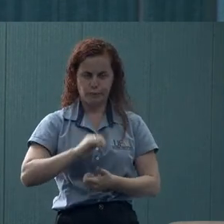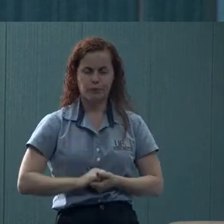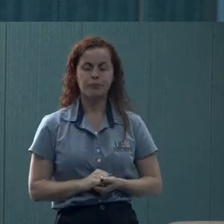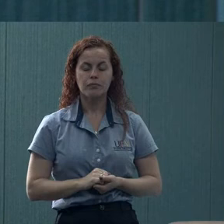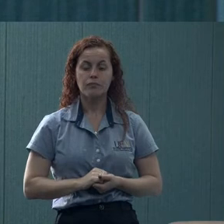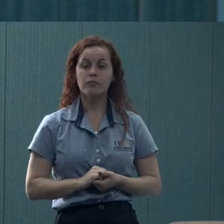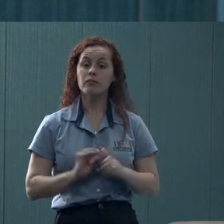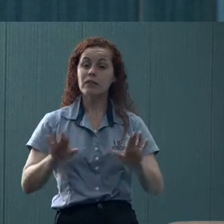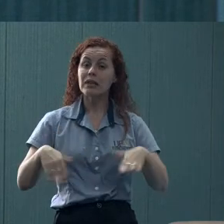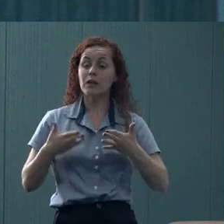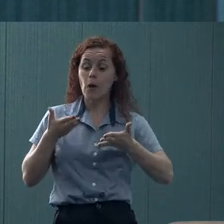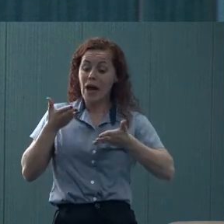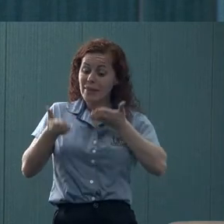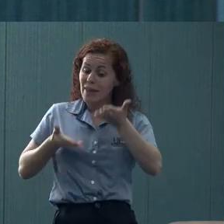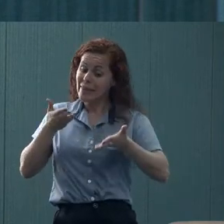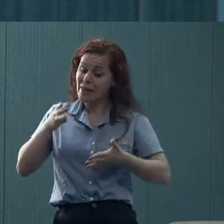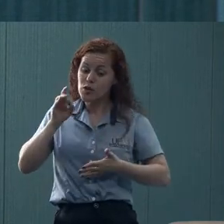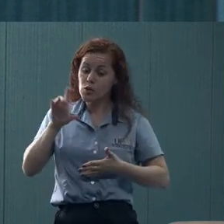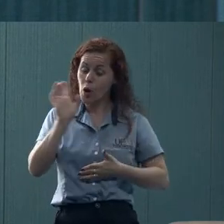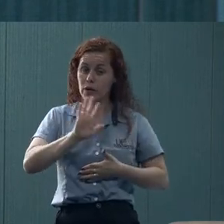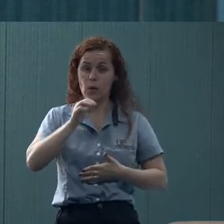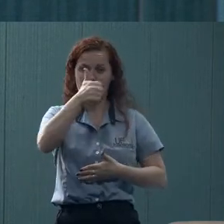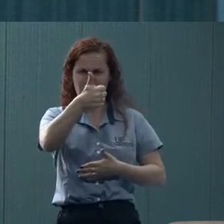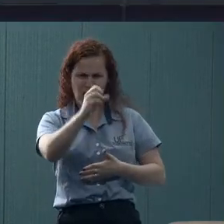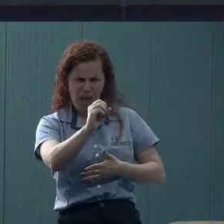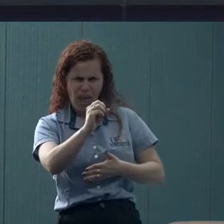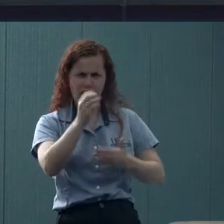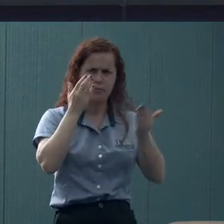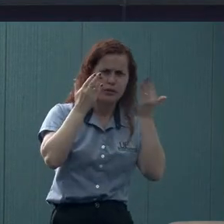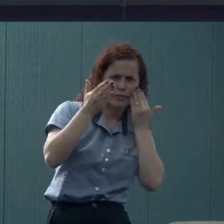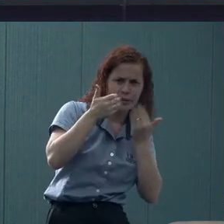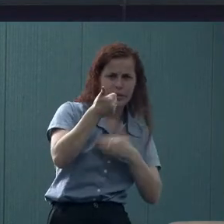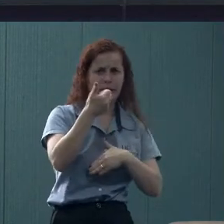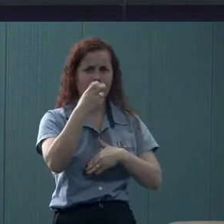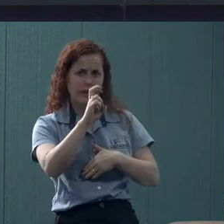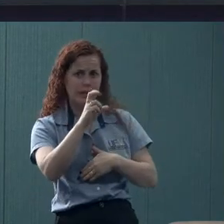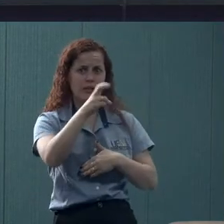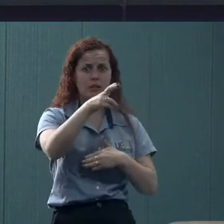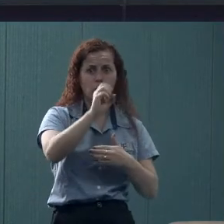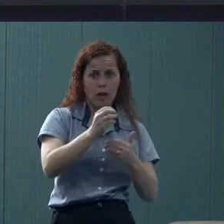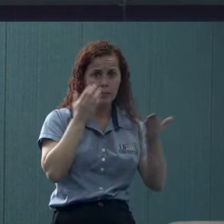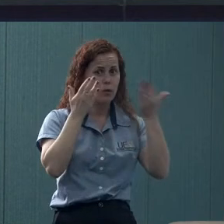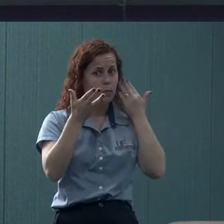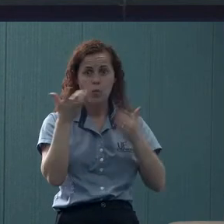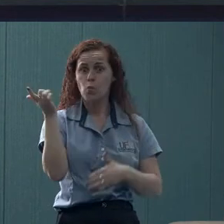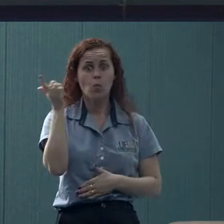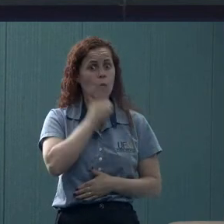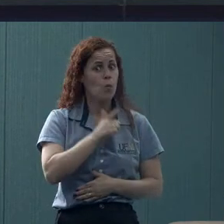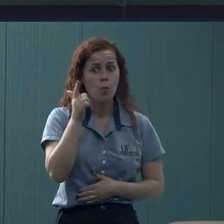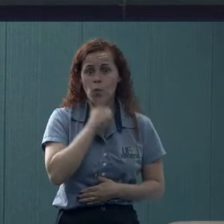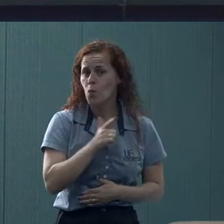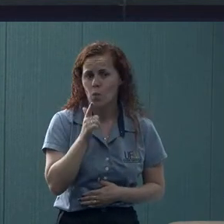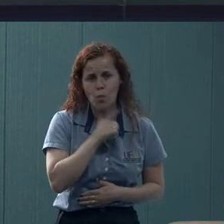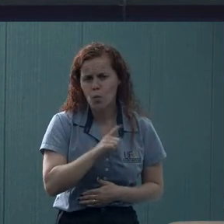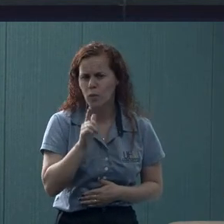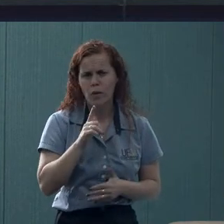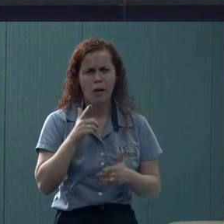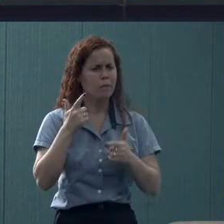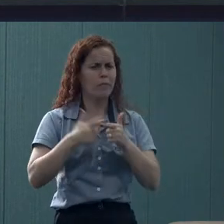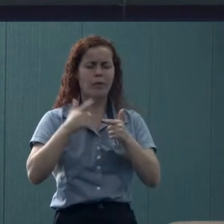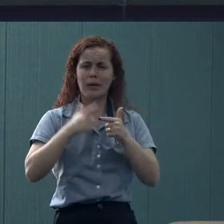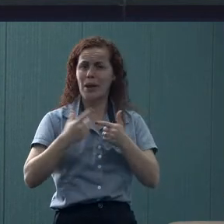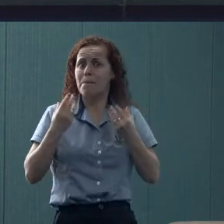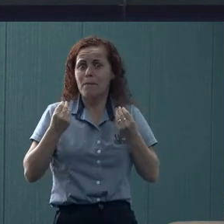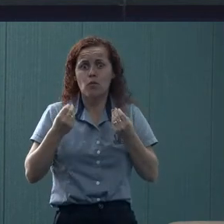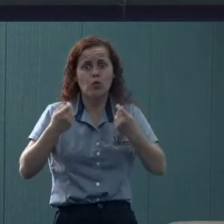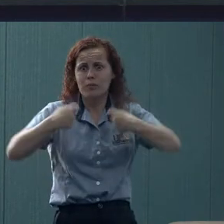atender. Mesmo se tivessem 10 psicólogos, tivessem 15, se tivessem 50 psicólogos, talvez não desse conta de toda essa demanda,